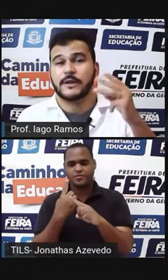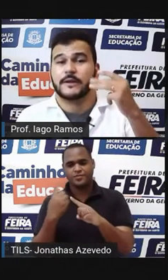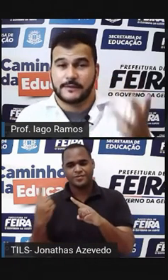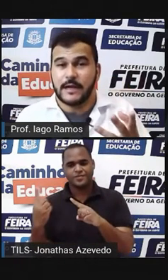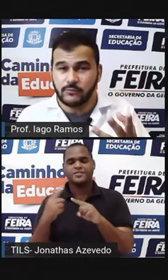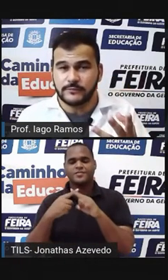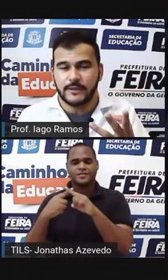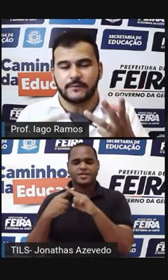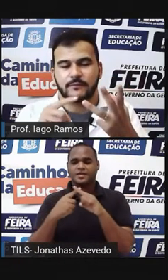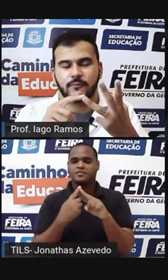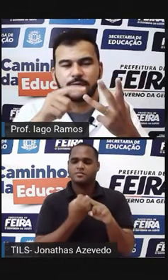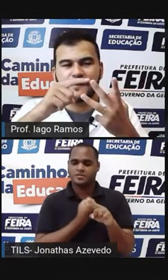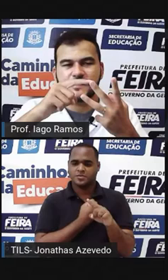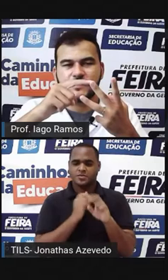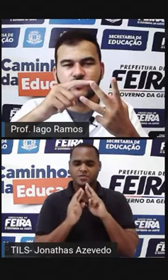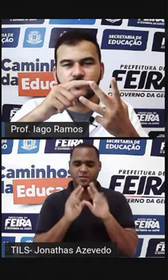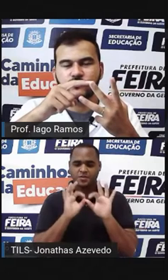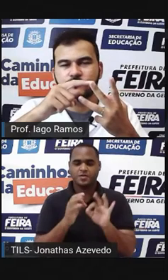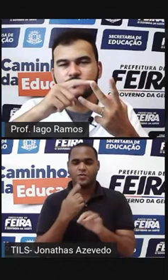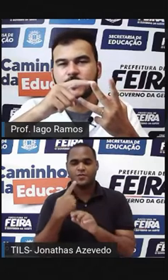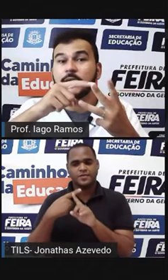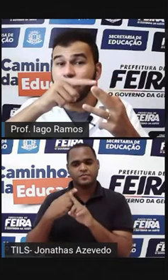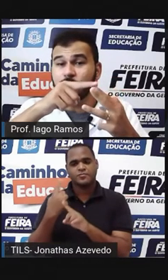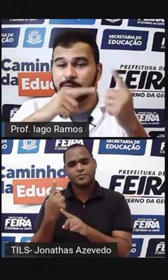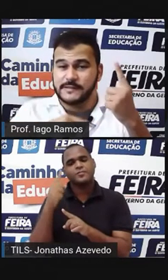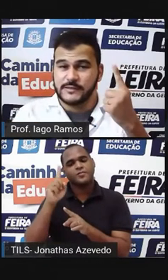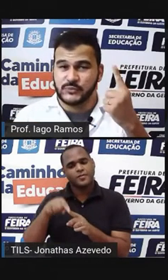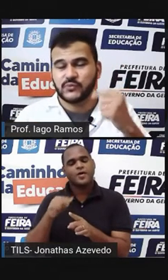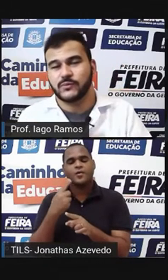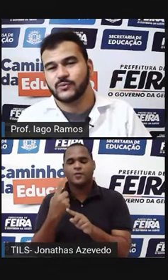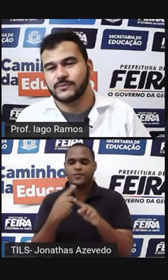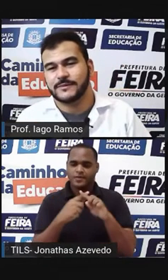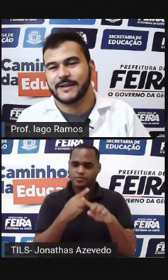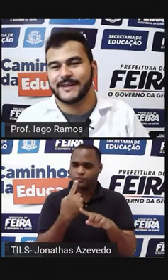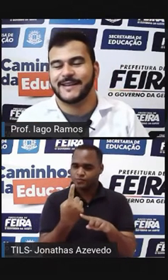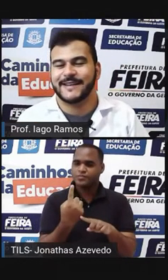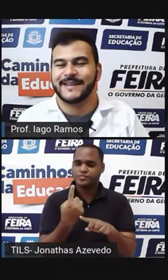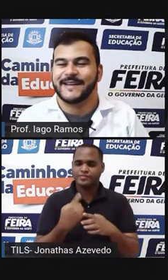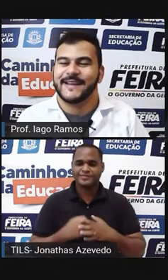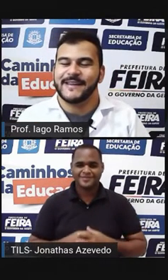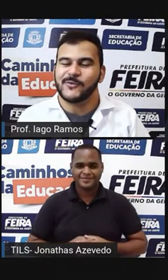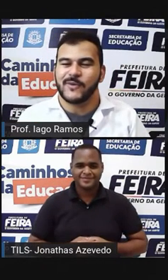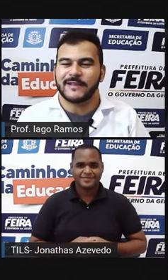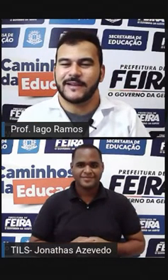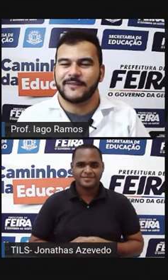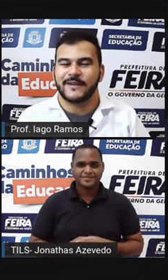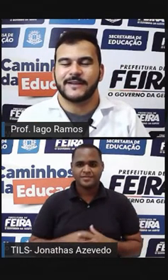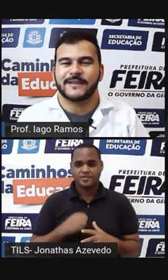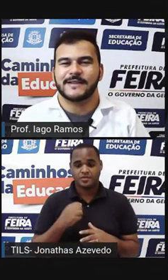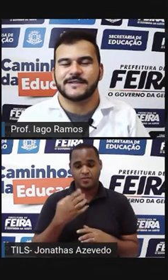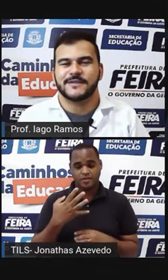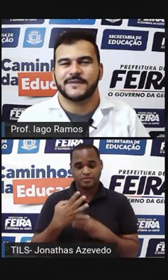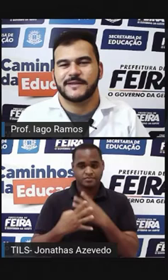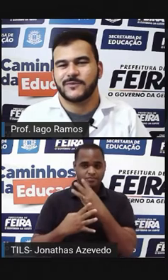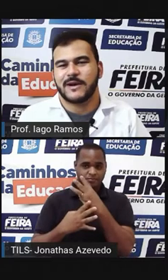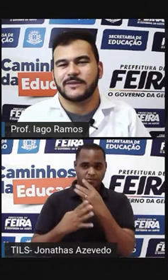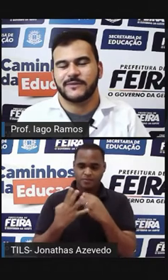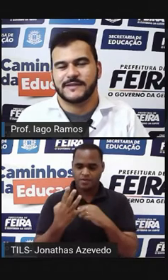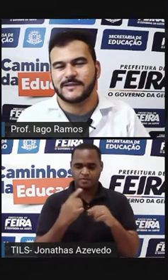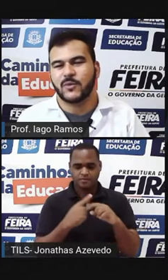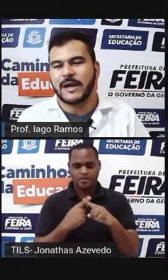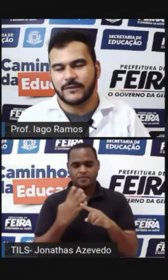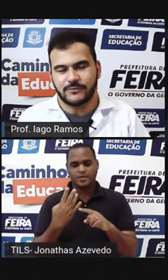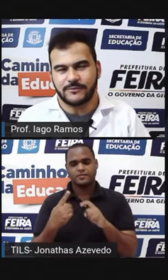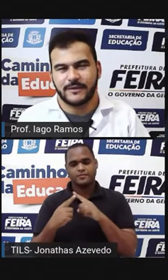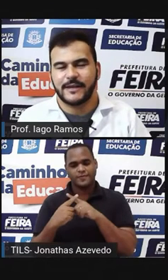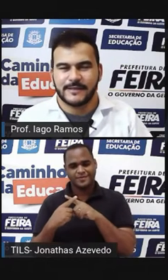1 Dá 1, né? 1 vezes 1, 1 1 vezes 1, 1 E o 4 elevado a 3 a gente faz 4